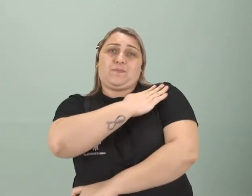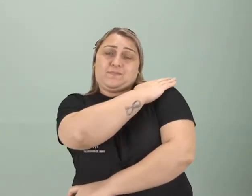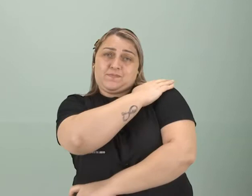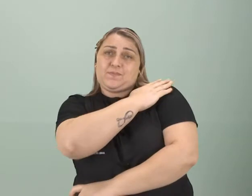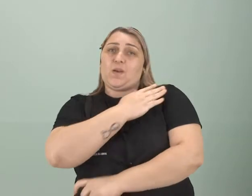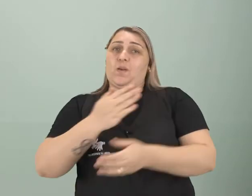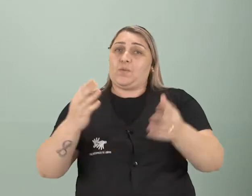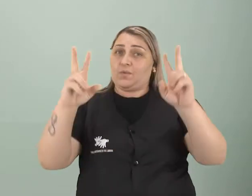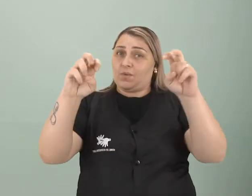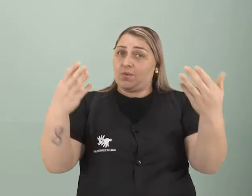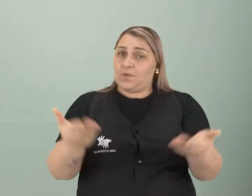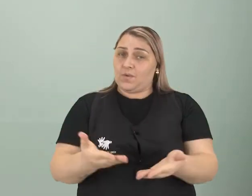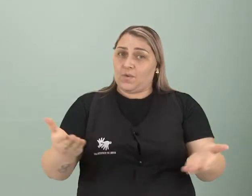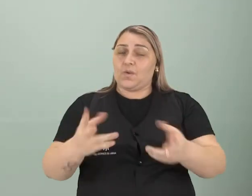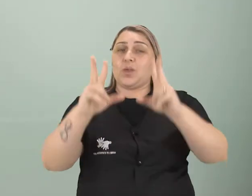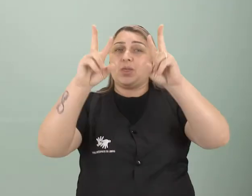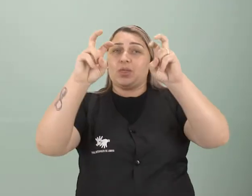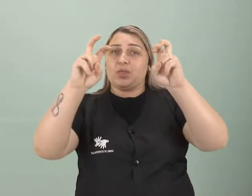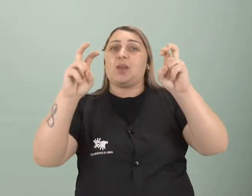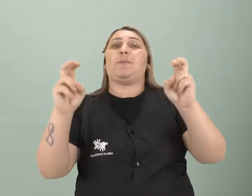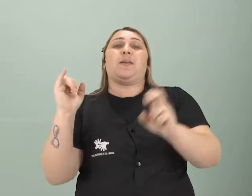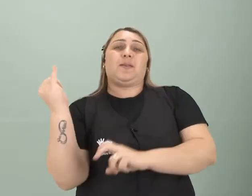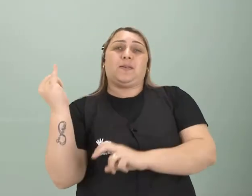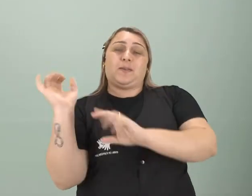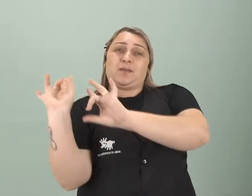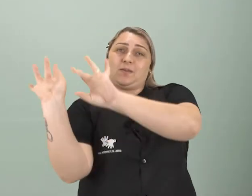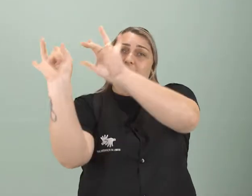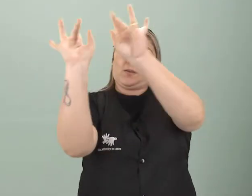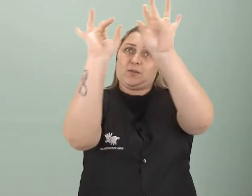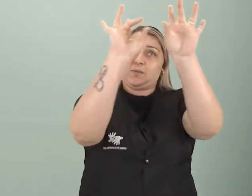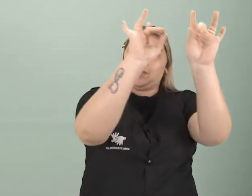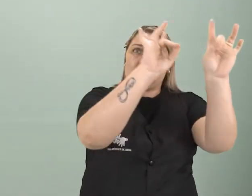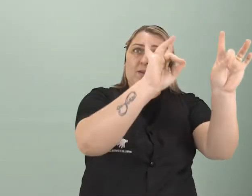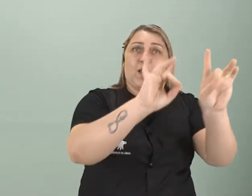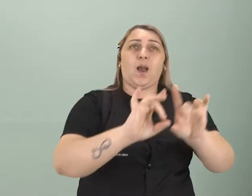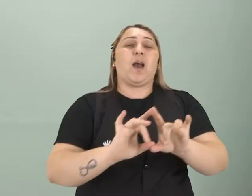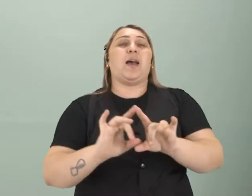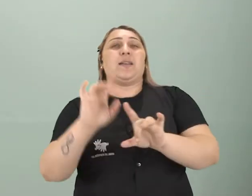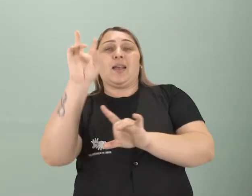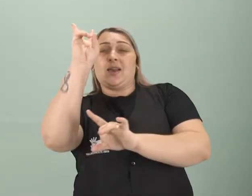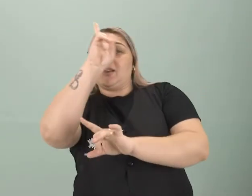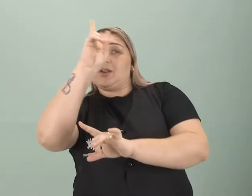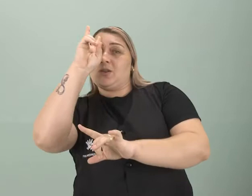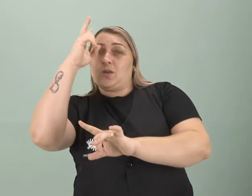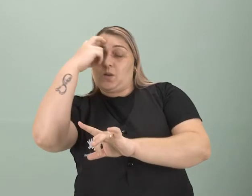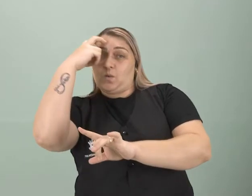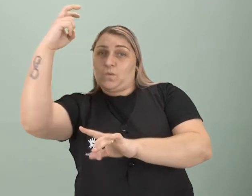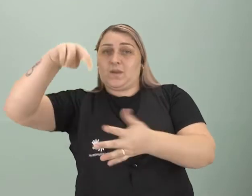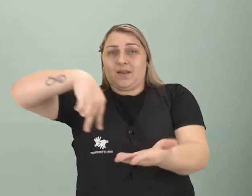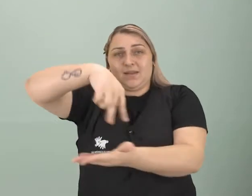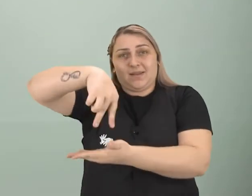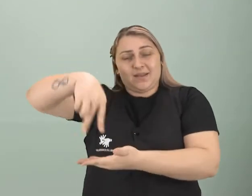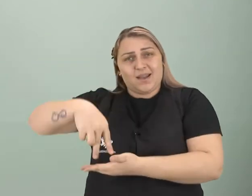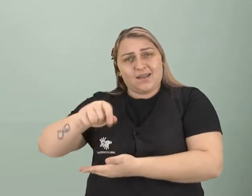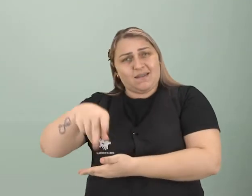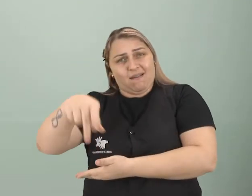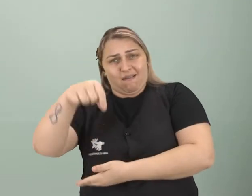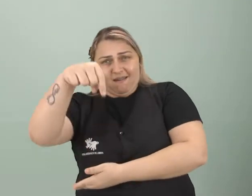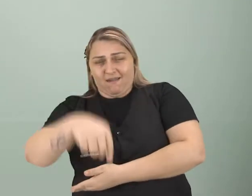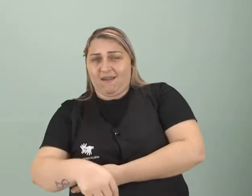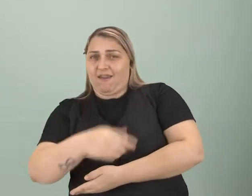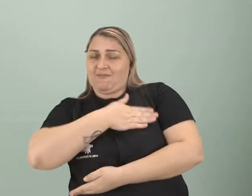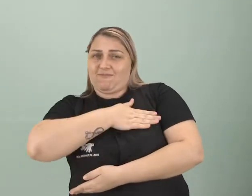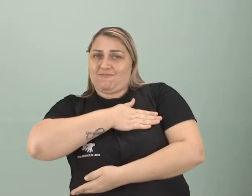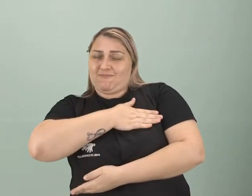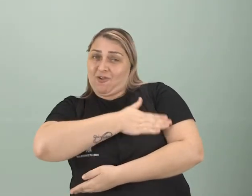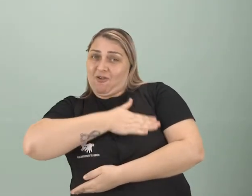Nosso tema de hoje é um tema muito especial, é as dimensões históricas e culturais da dança. Quem aqui não gosta de